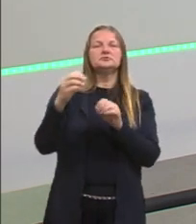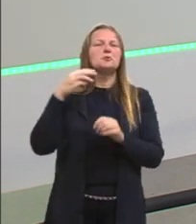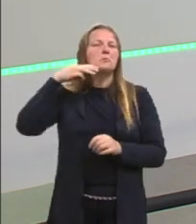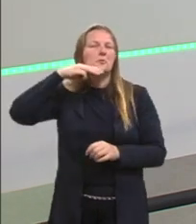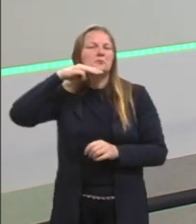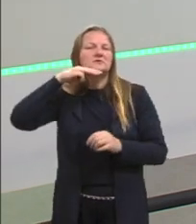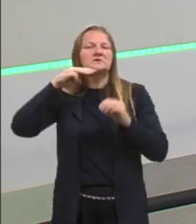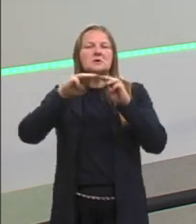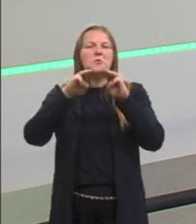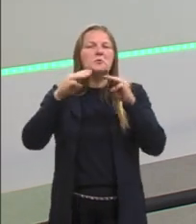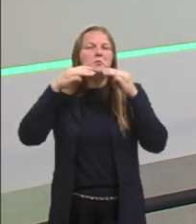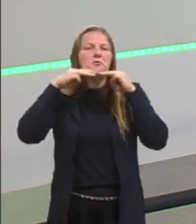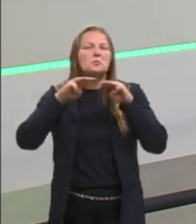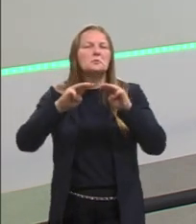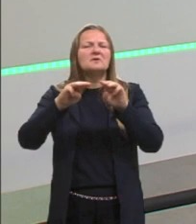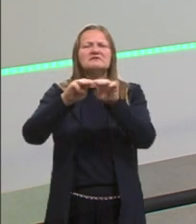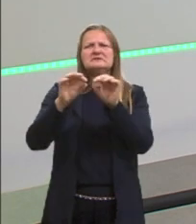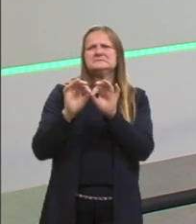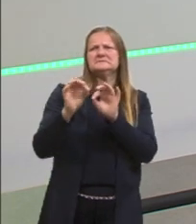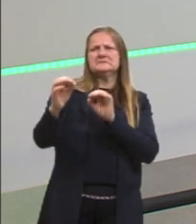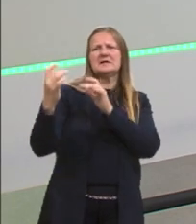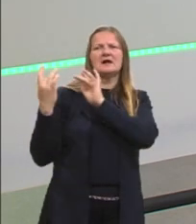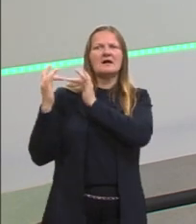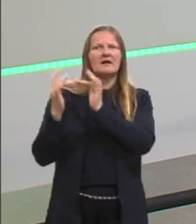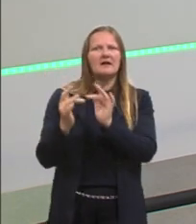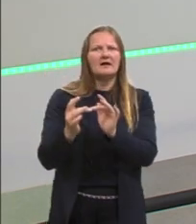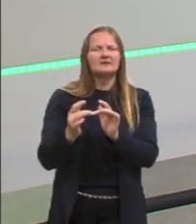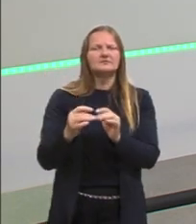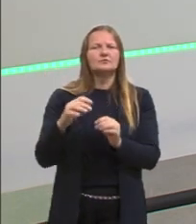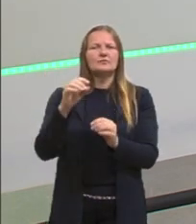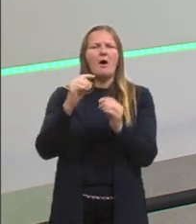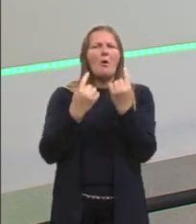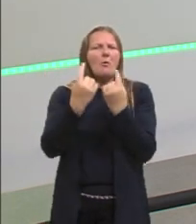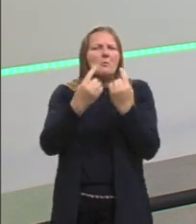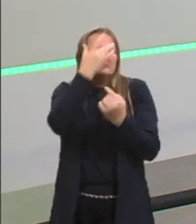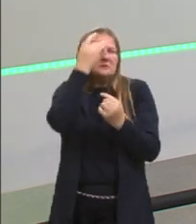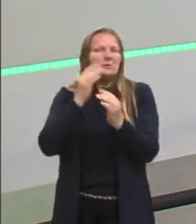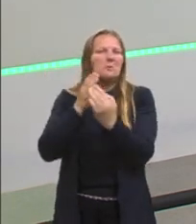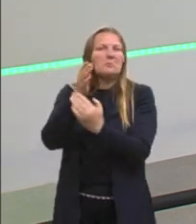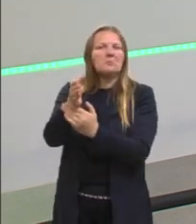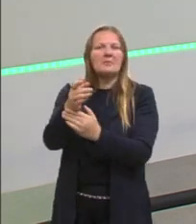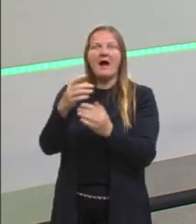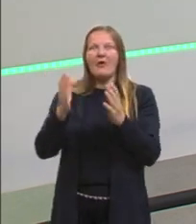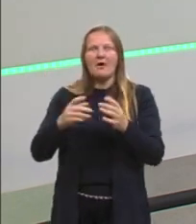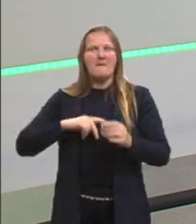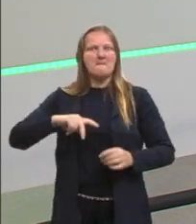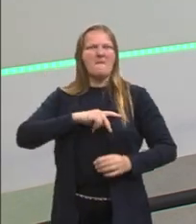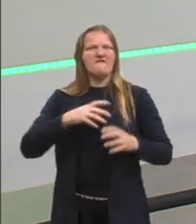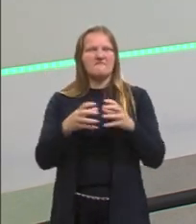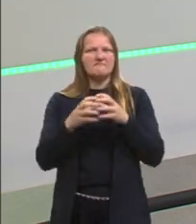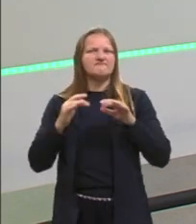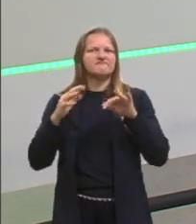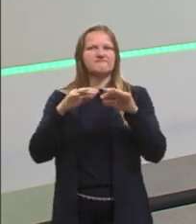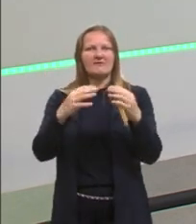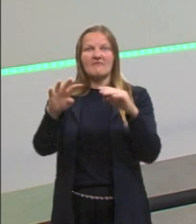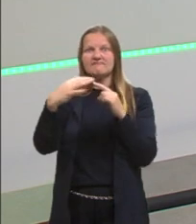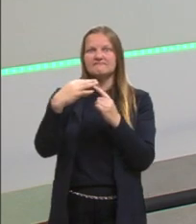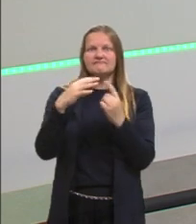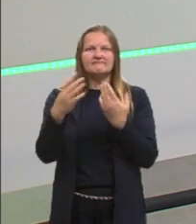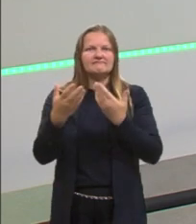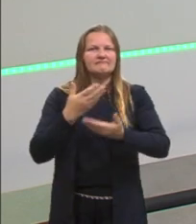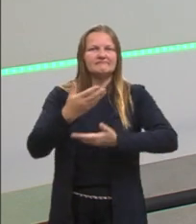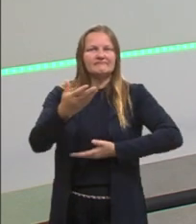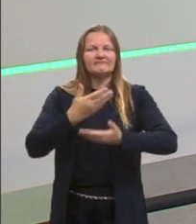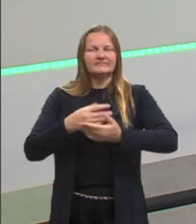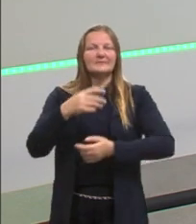né, esse lugar clássico, assim, da arte, né, essa hegemonia do sistema. Então, a arte conceitual e a arte pop, gente,